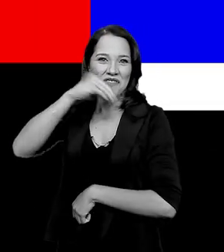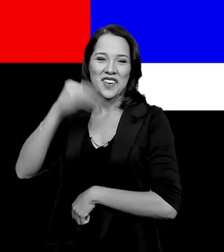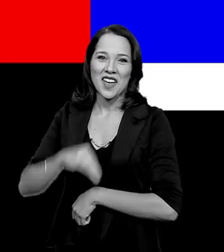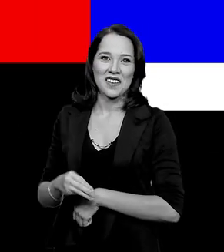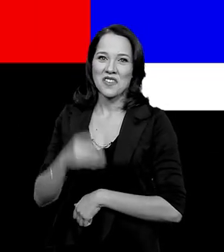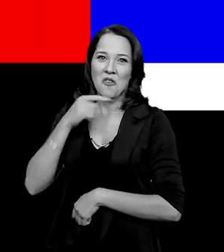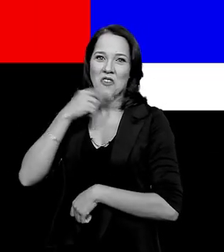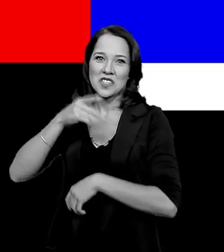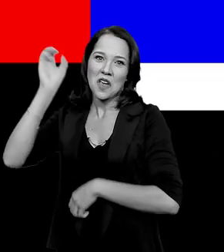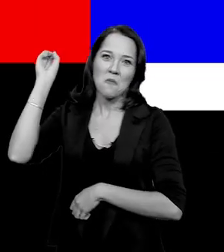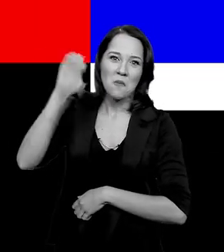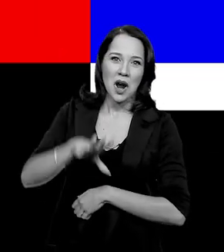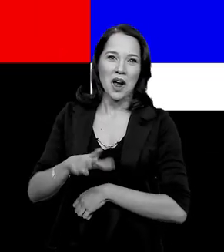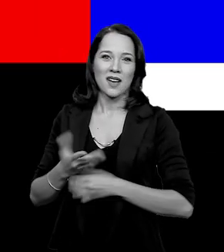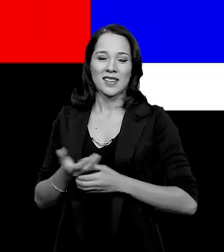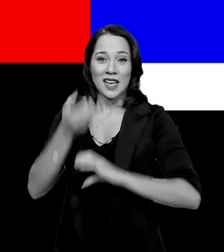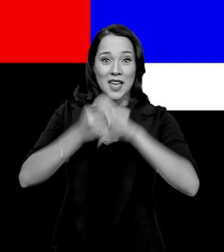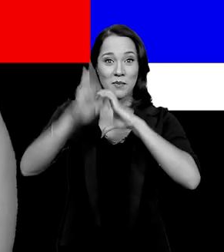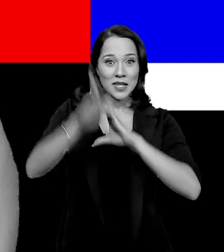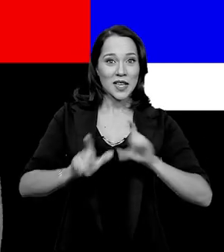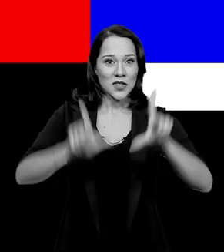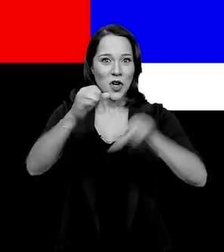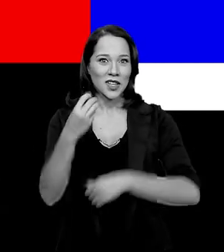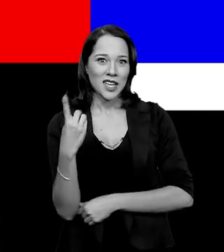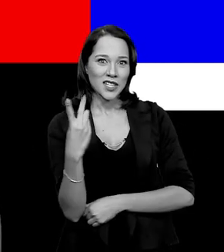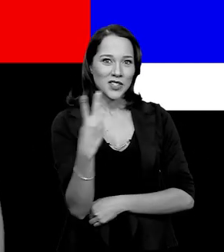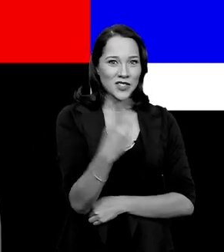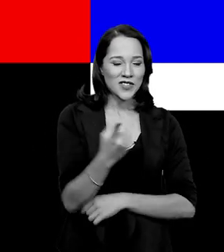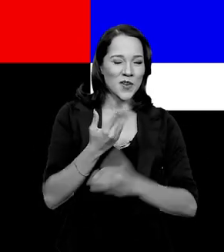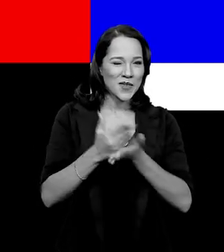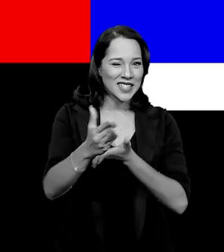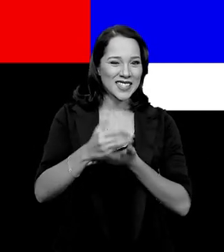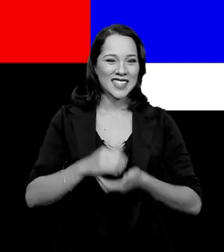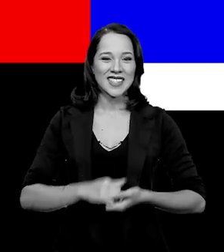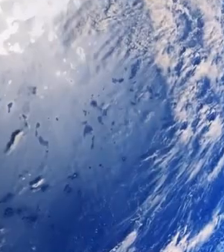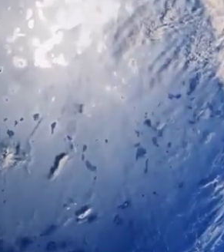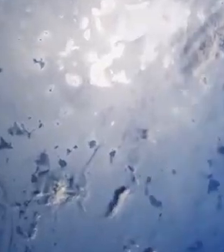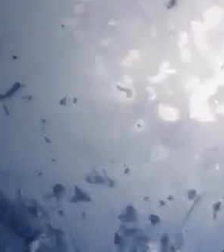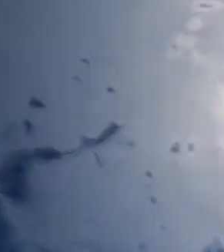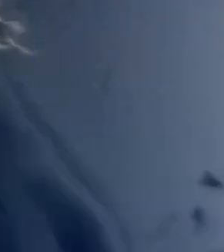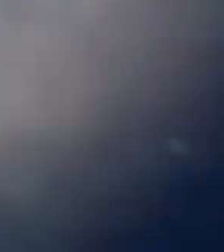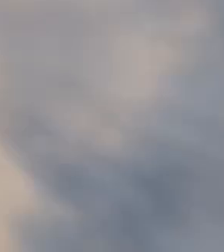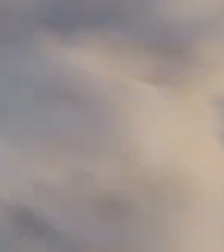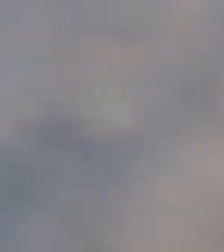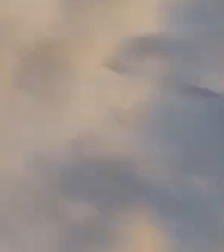Estagiário tá fraquinho, não consegue nem arremessar papel direito. É BC em Tóquio, 3, 2, 1, valendo!